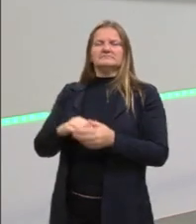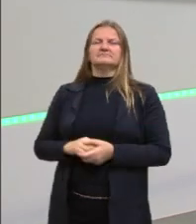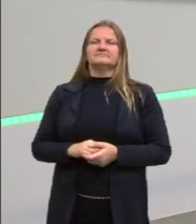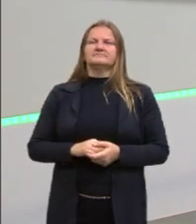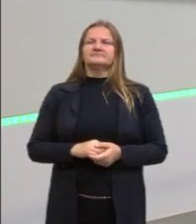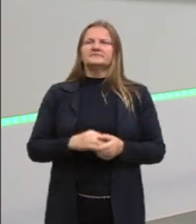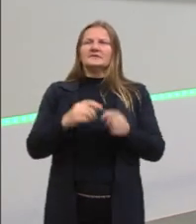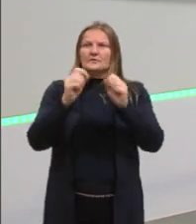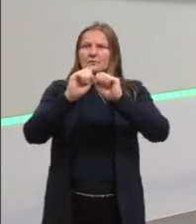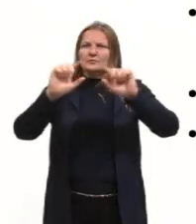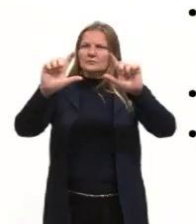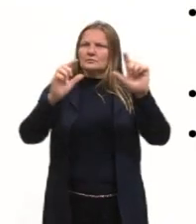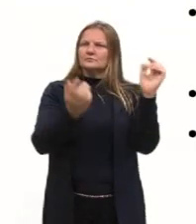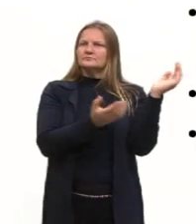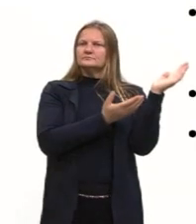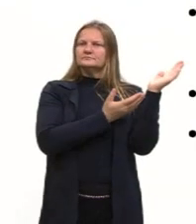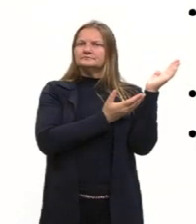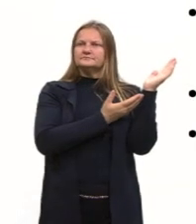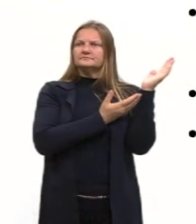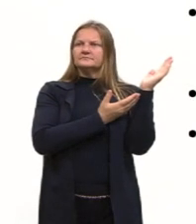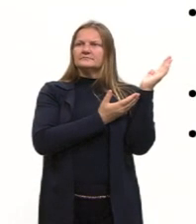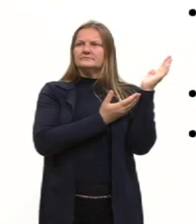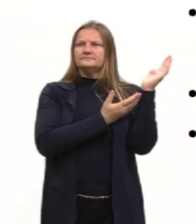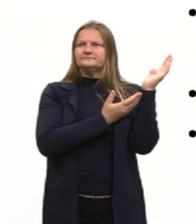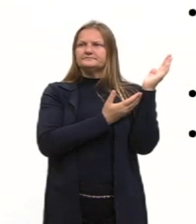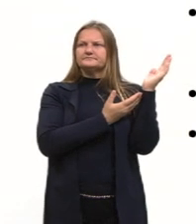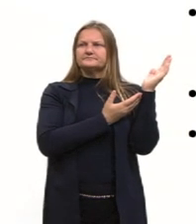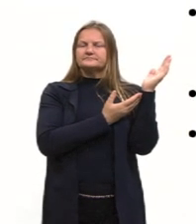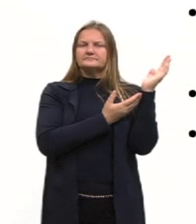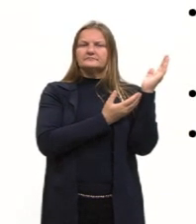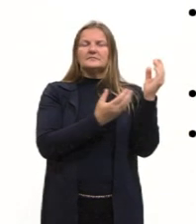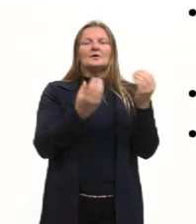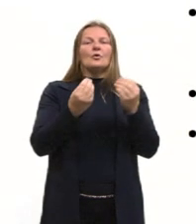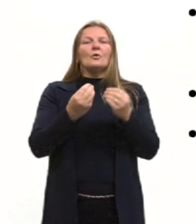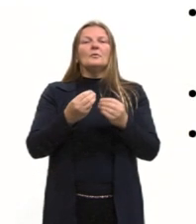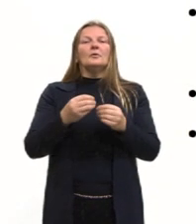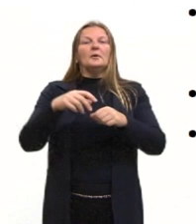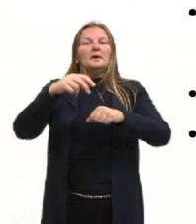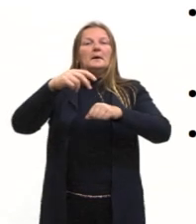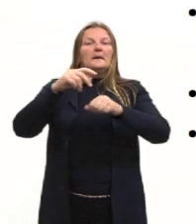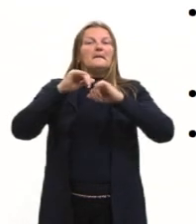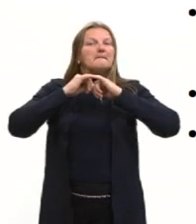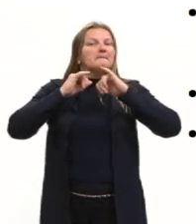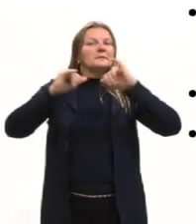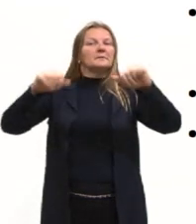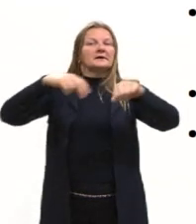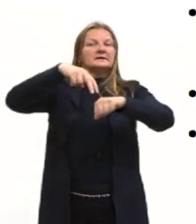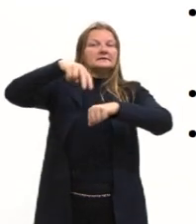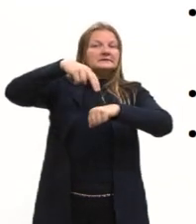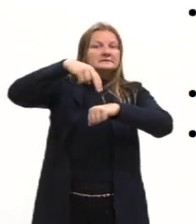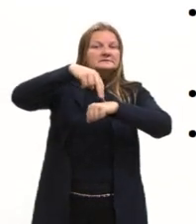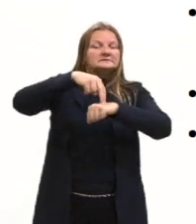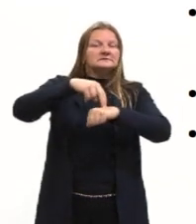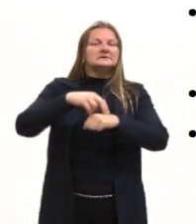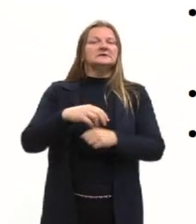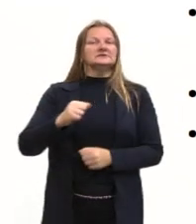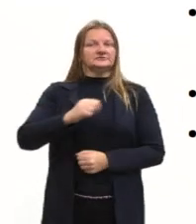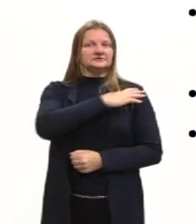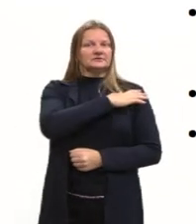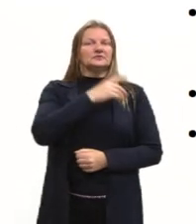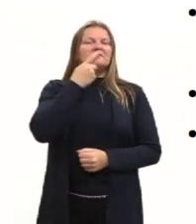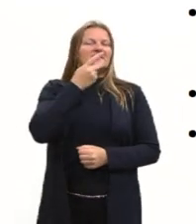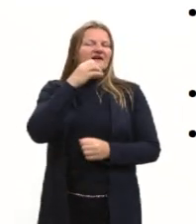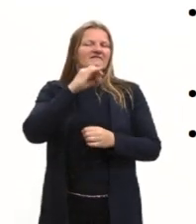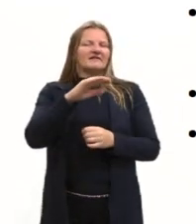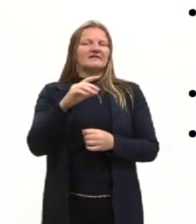nesse slide, a gente traz imagens de propagandas nacionalistas da época. Então, a ditadura também tentava dizer